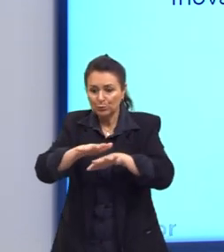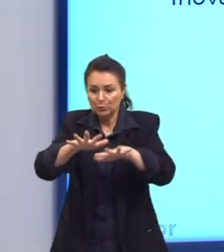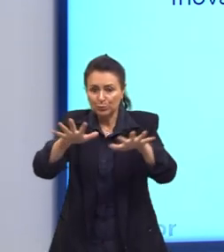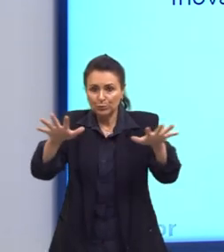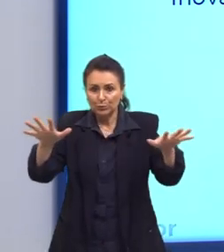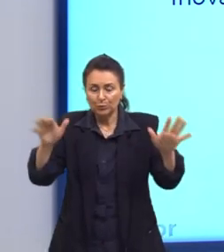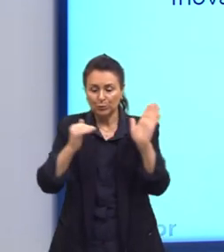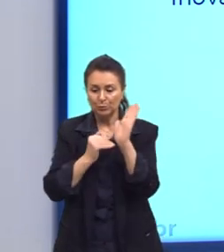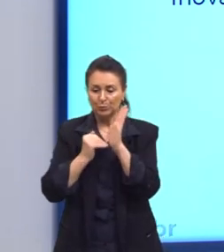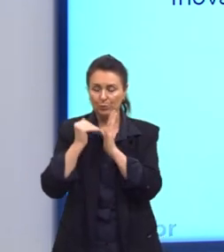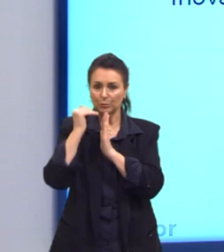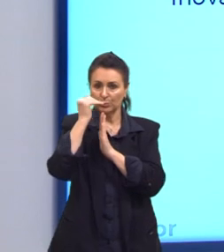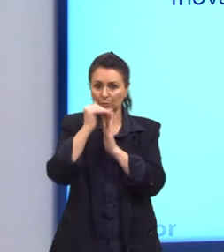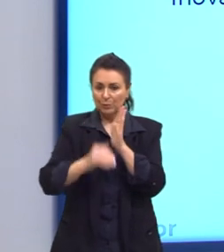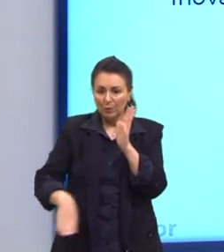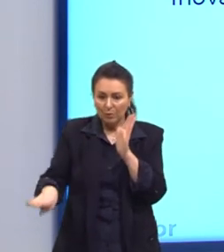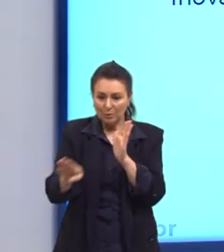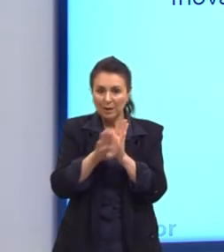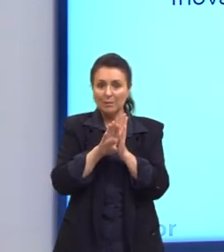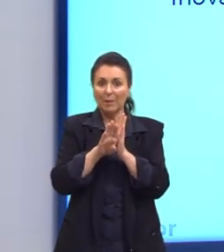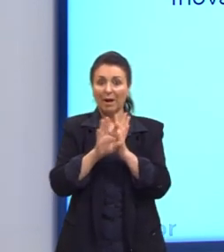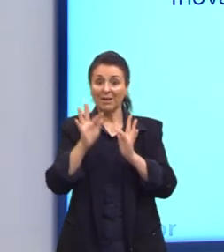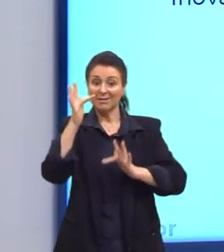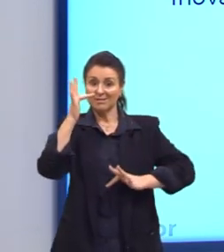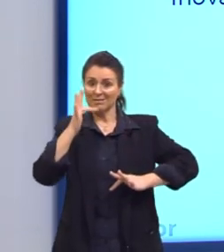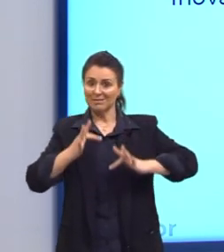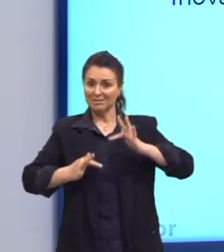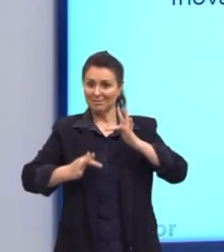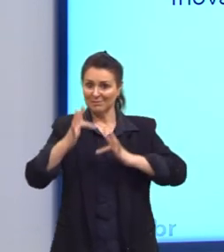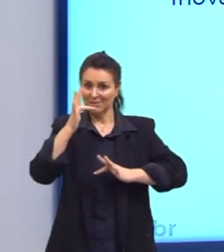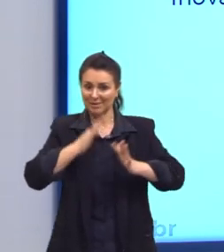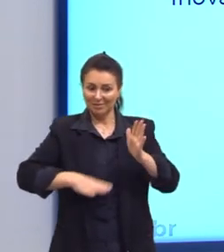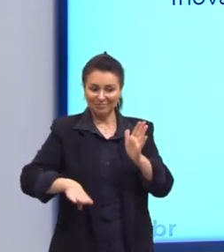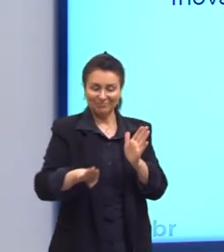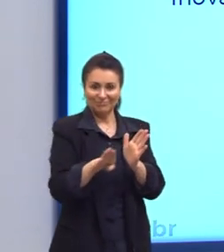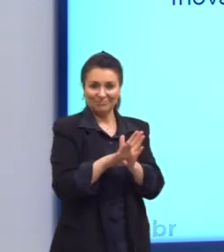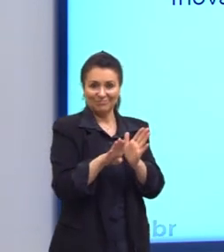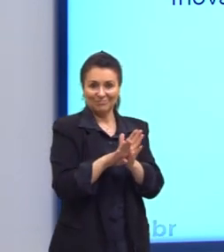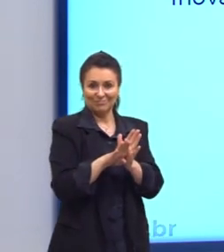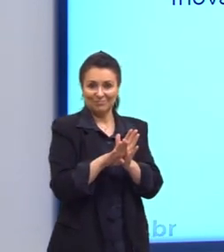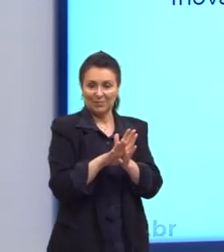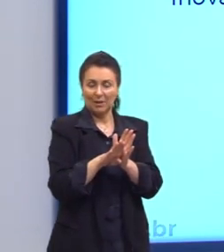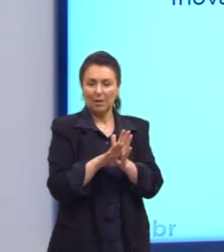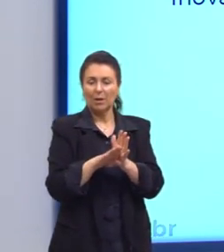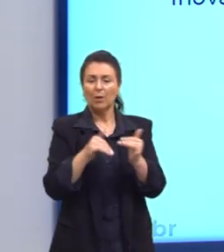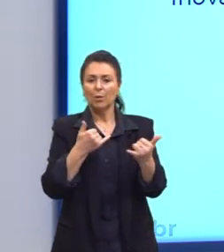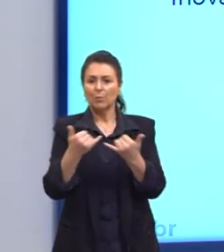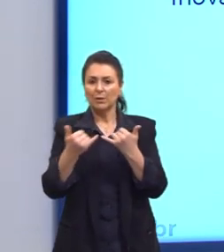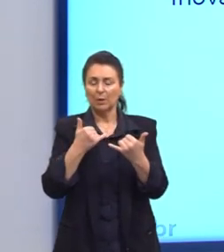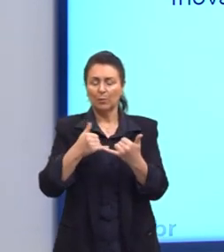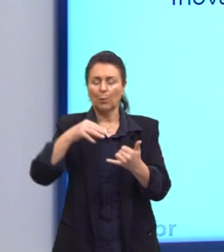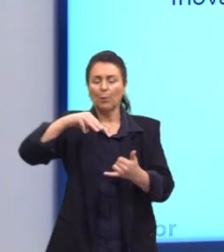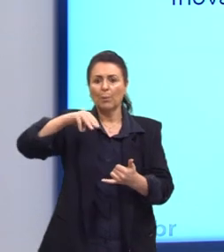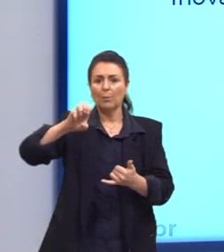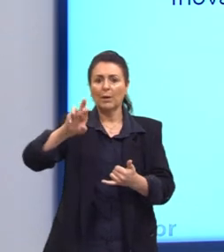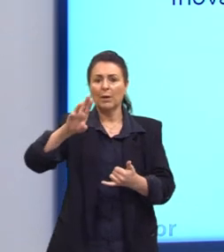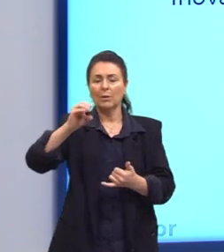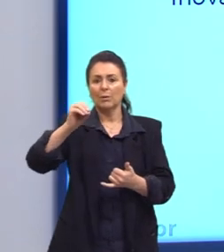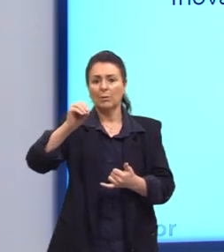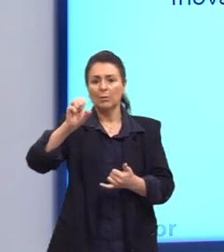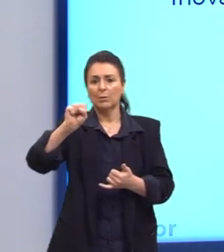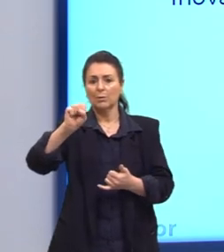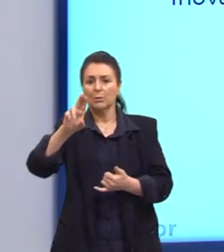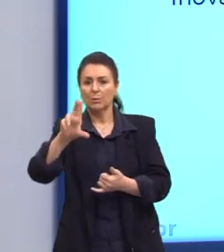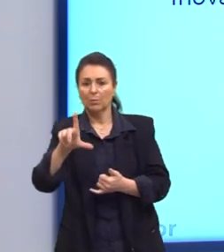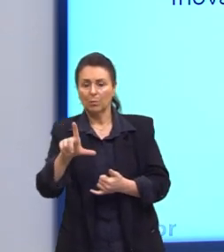Superação das barreiras físicas. Bastante. Por exemplo, falando-se de Mercosul, ainda poderia ser mais,